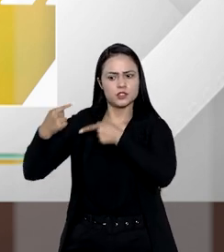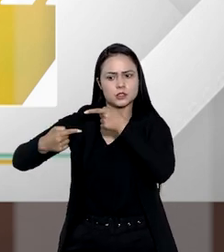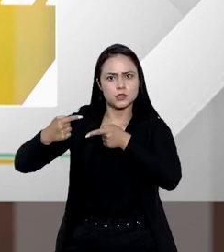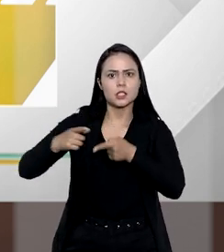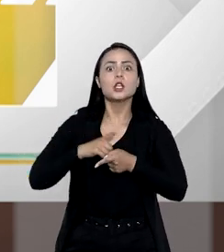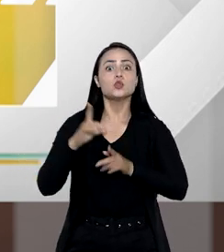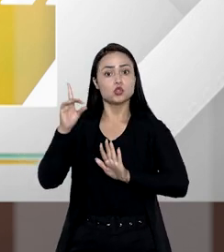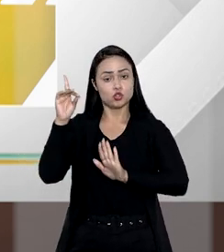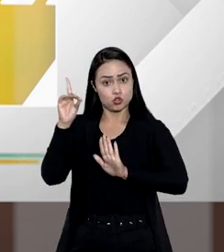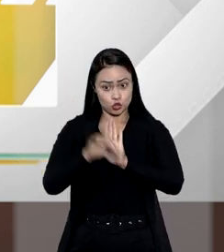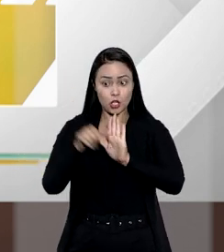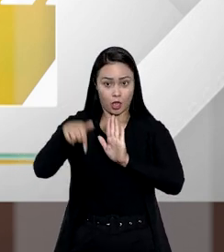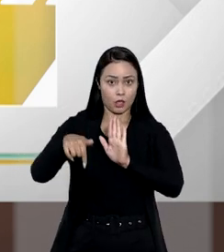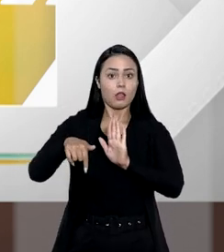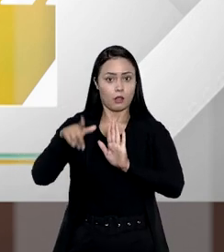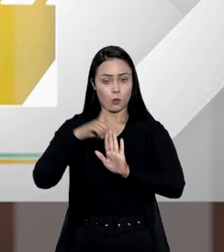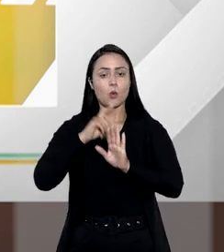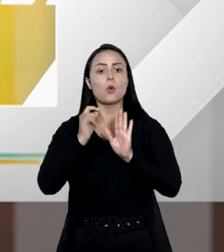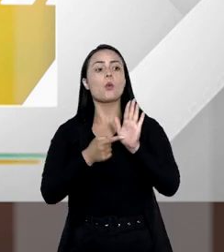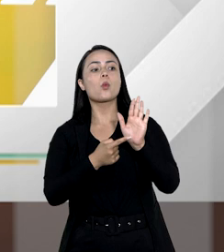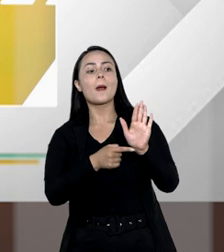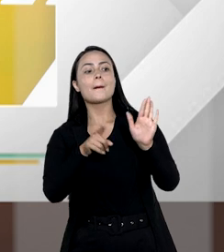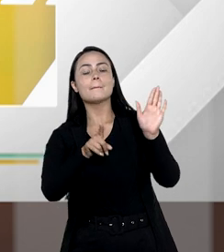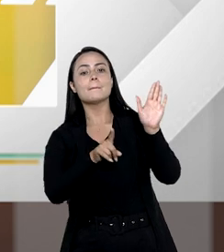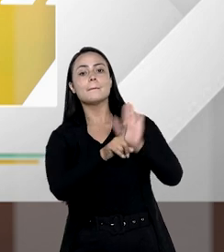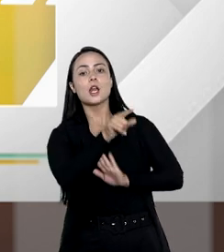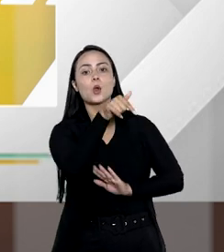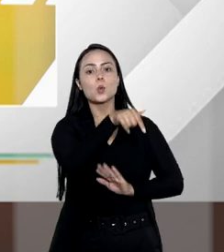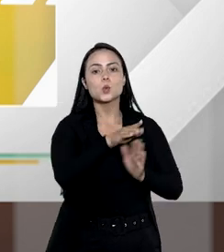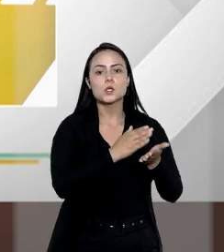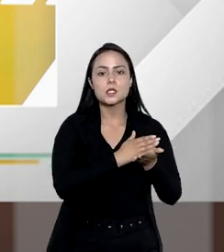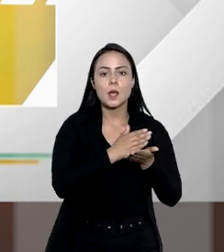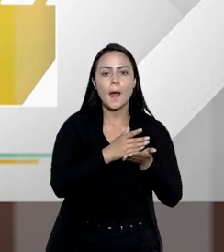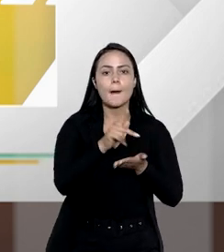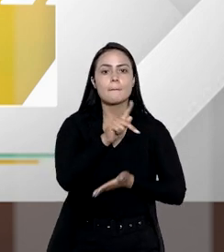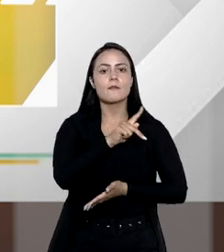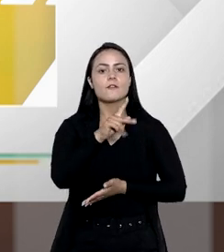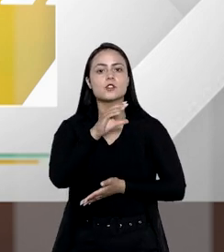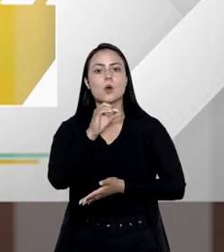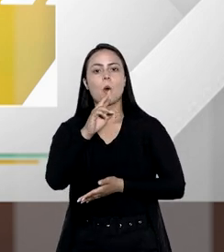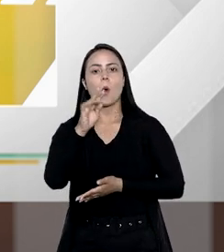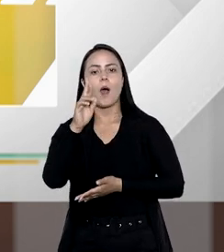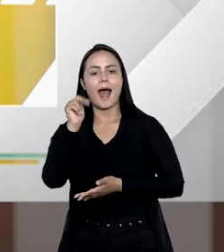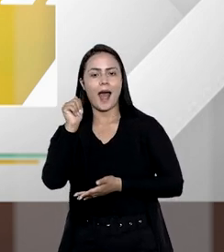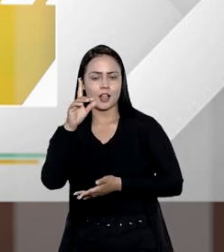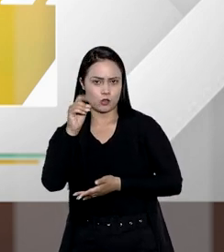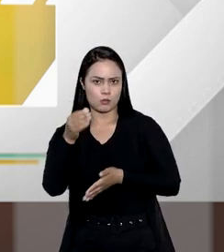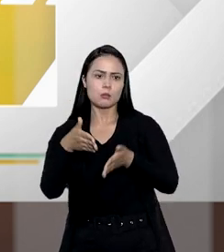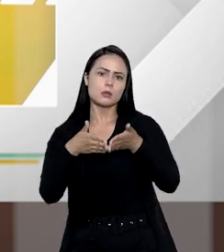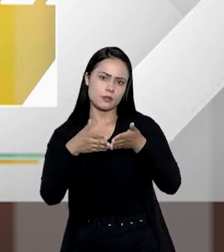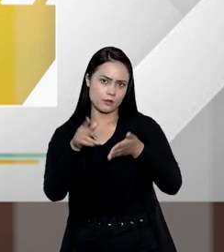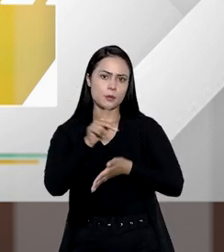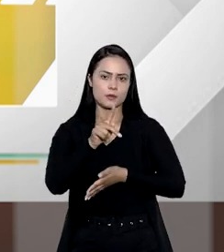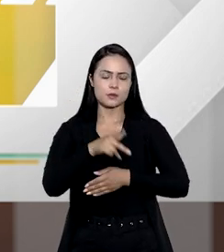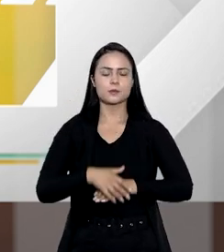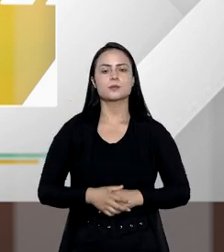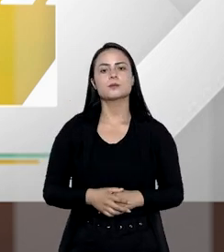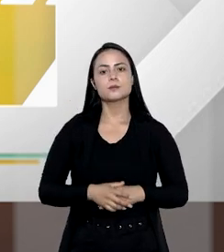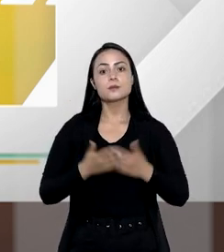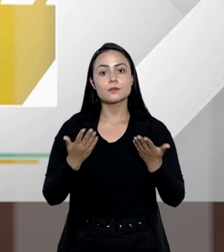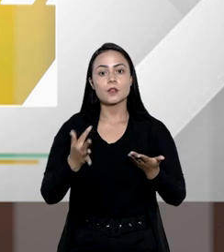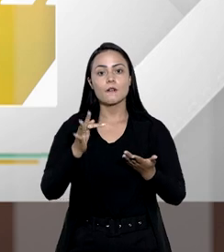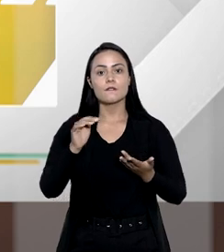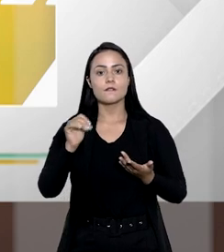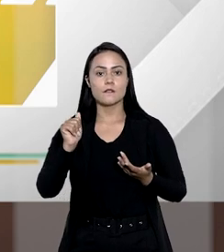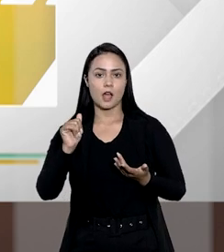renuncie ao direito que lhe cabe? Eu direciono essa pergunta inicialmente ao professor Conrado, por favor, professor. Bom,